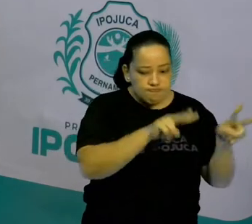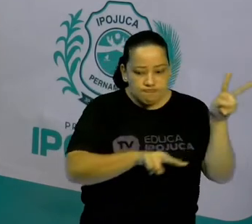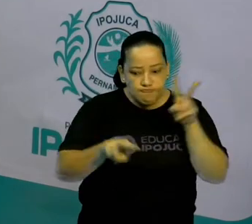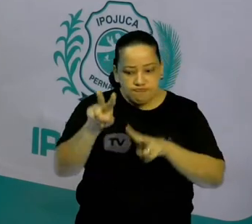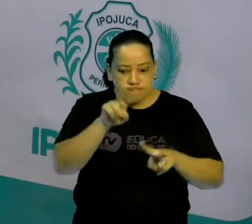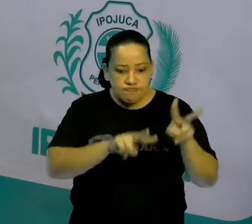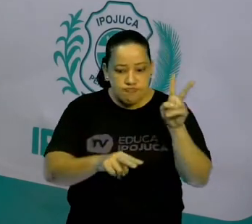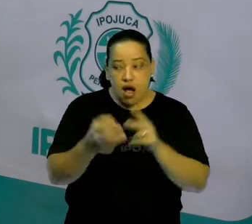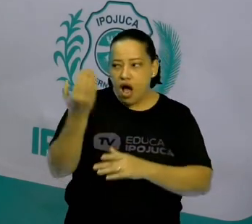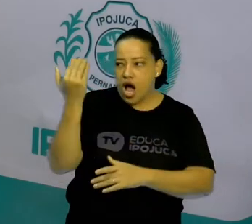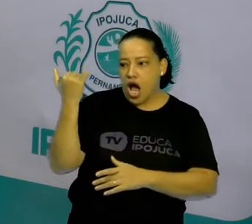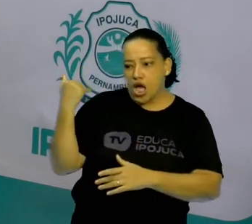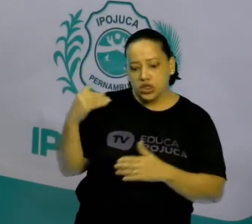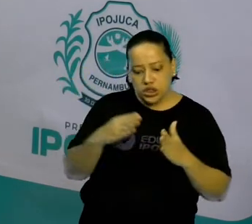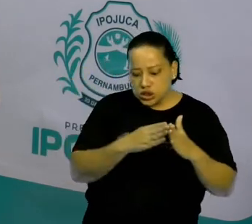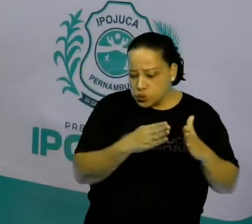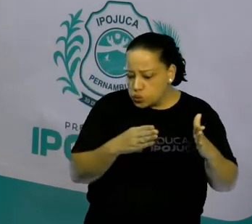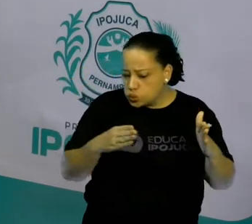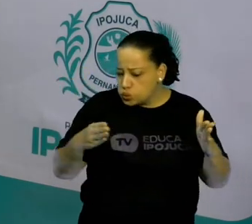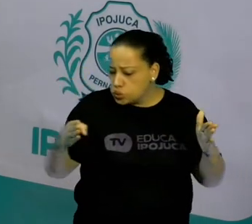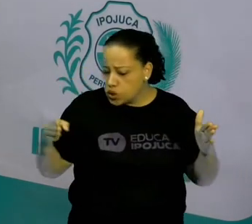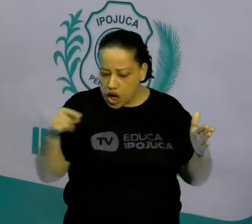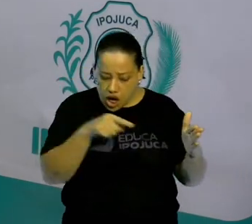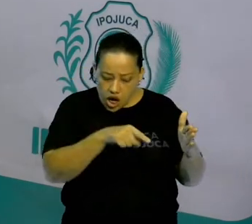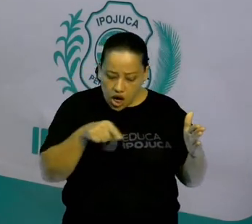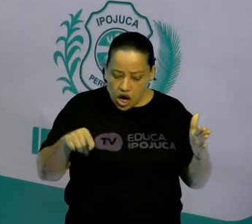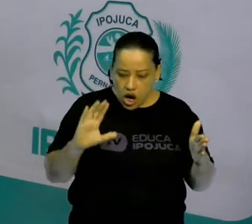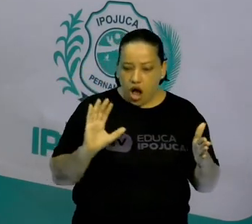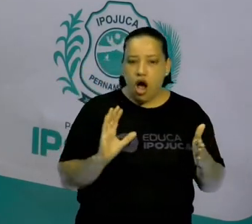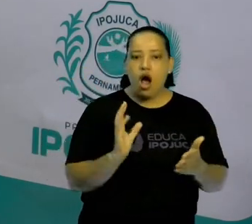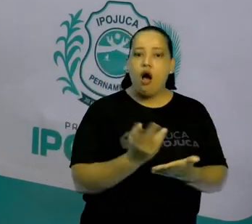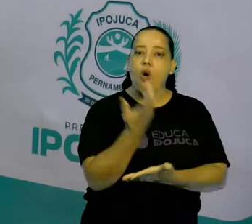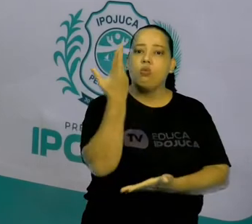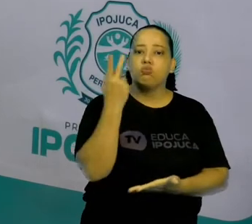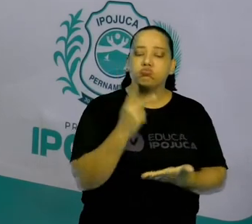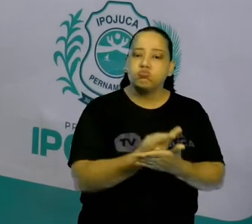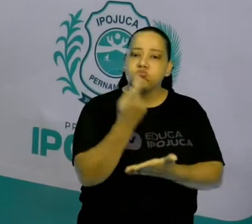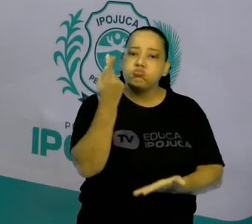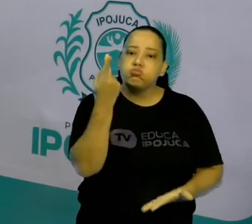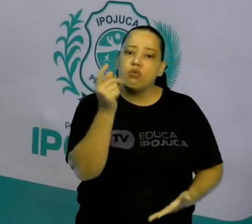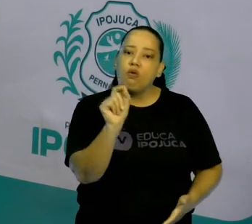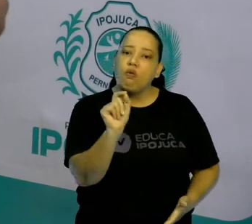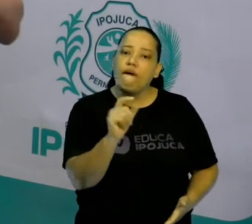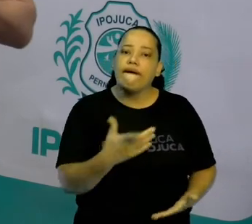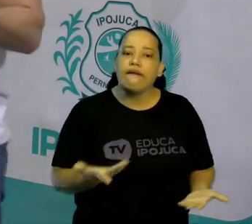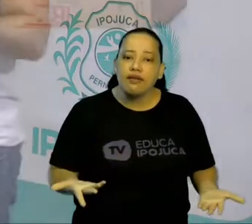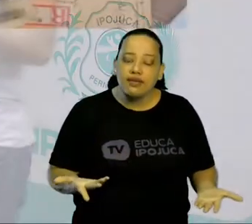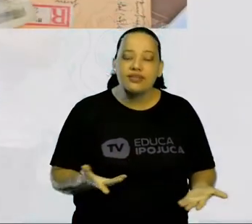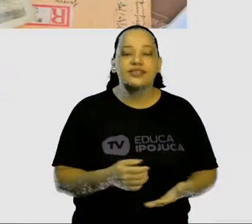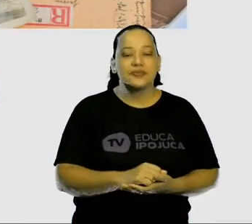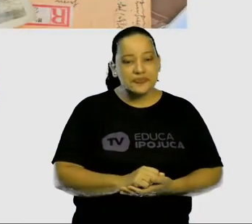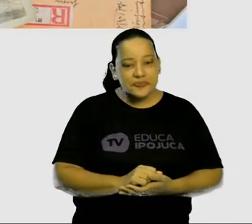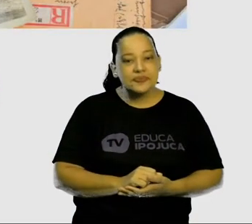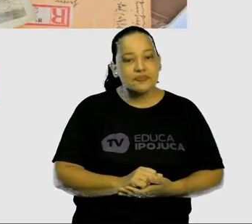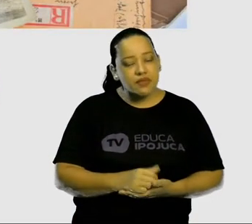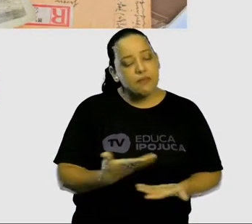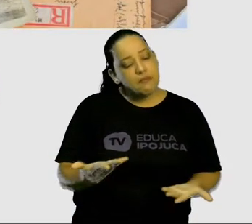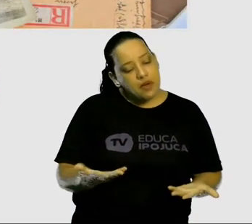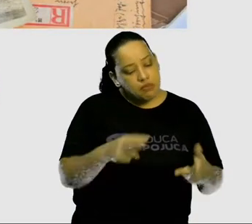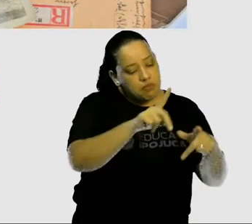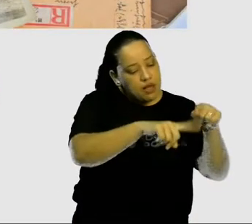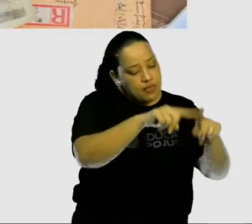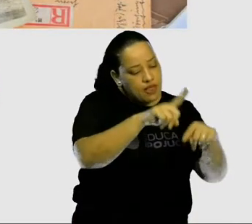aconteceu há centenas de anos atrás, há milhares de anos atrás. E quais são os tipos de fontes? Elas podem ser